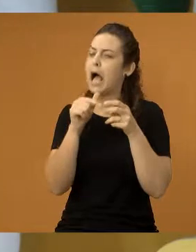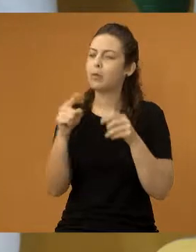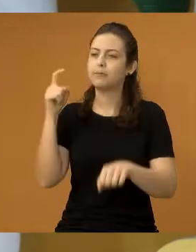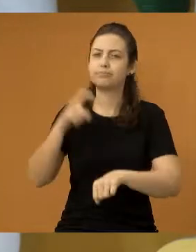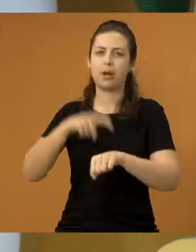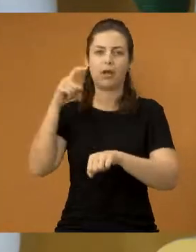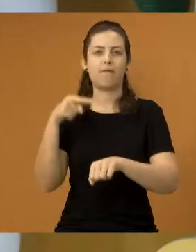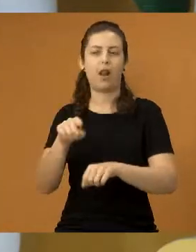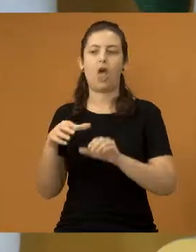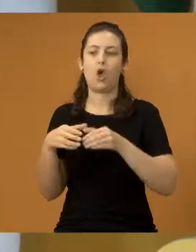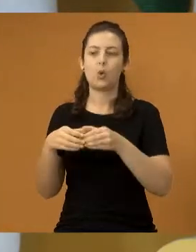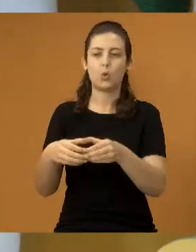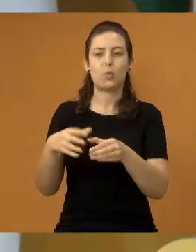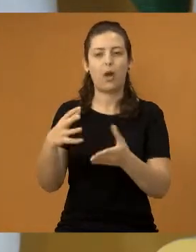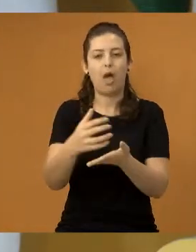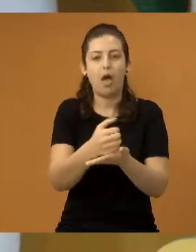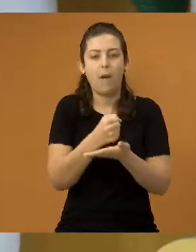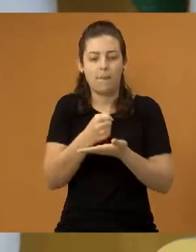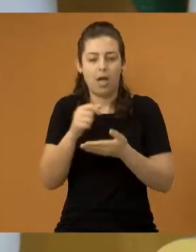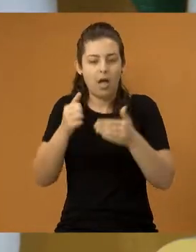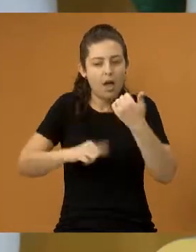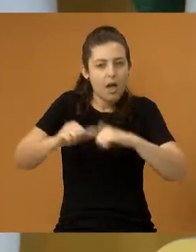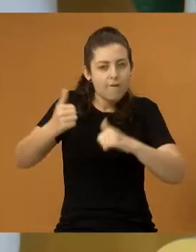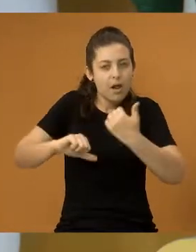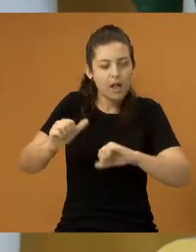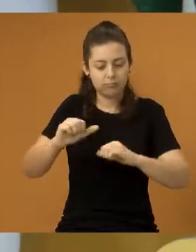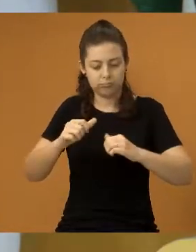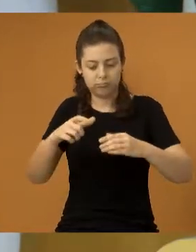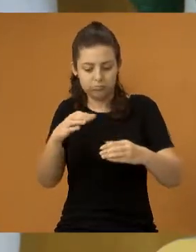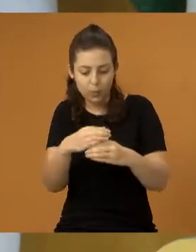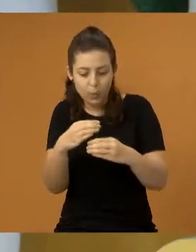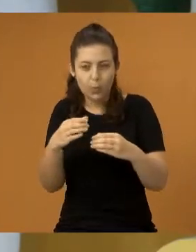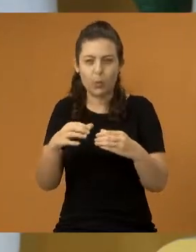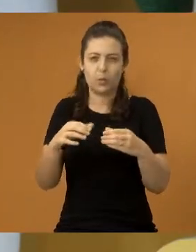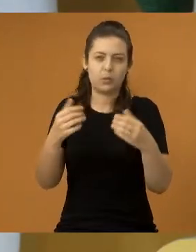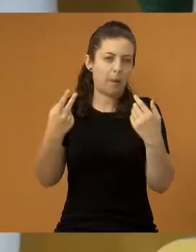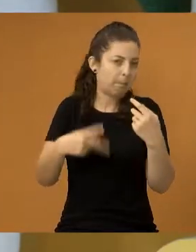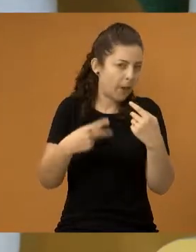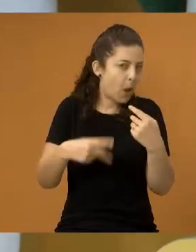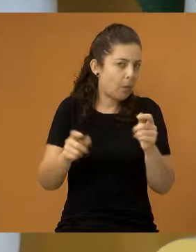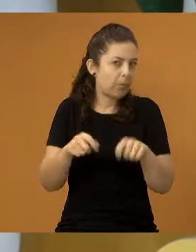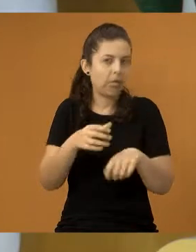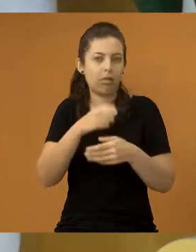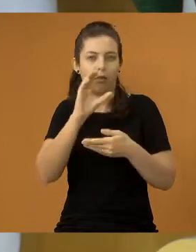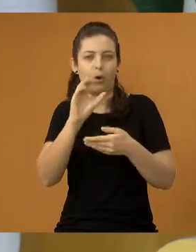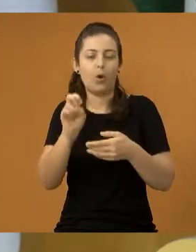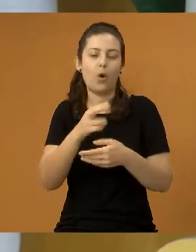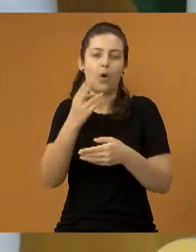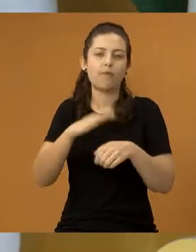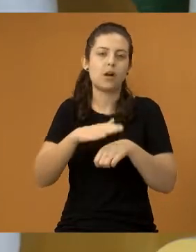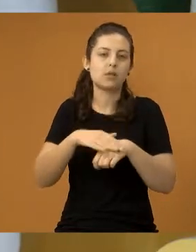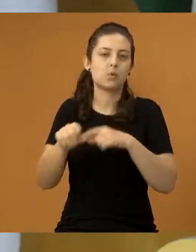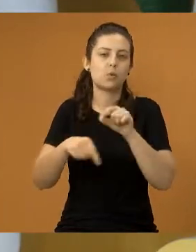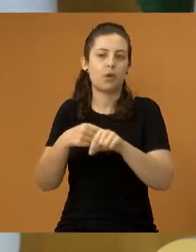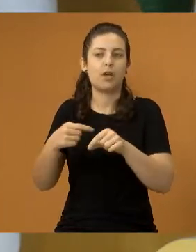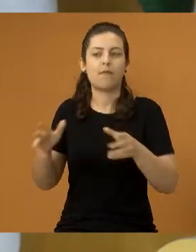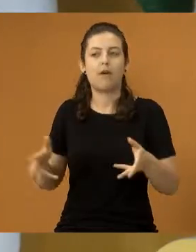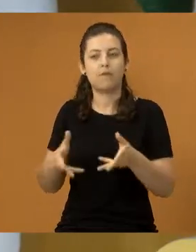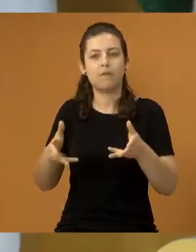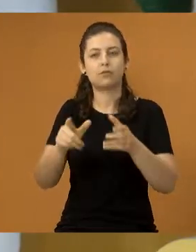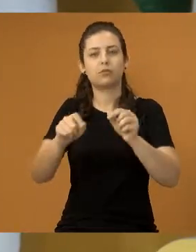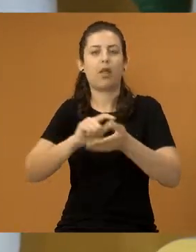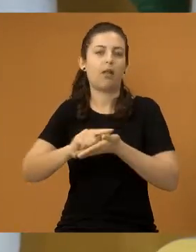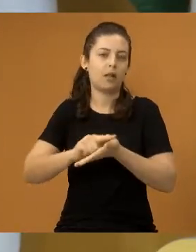imediatamente vai mandar uma equipe de coleta para fazer a análise dessa água, para ver se ela está própria e vai promover